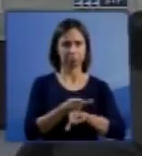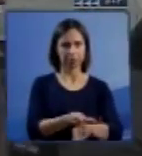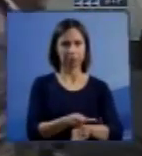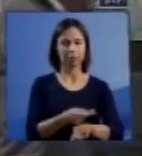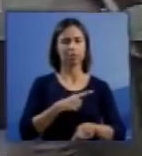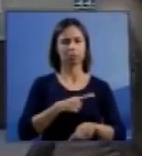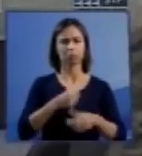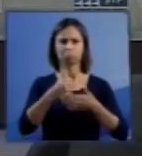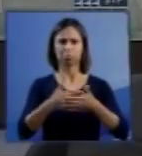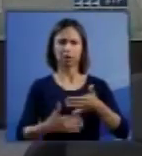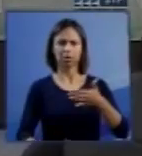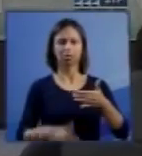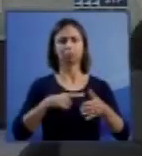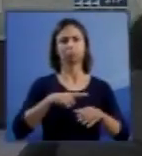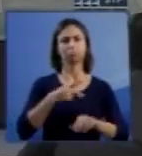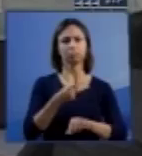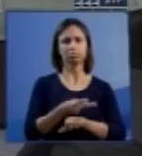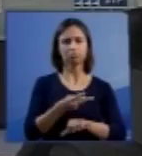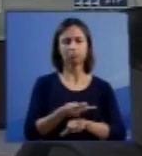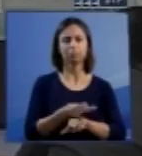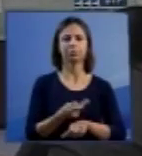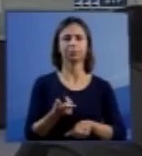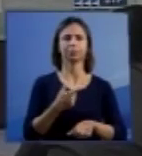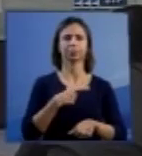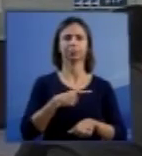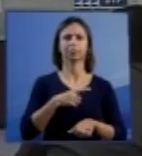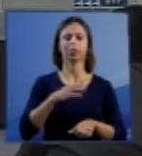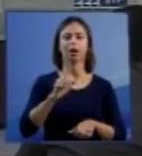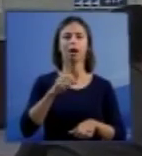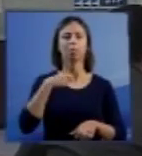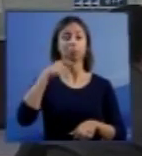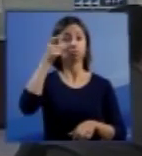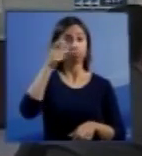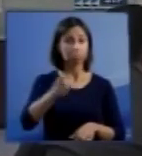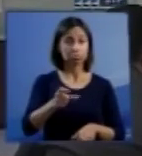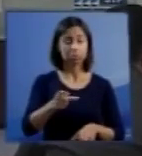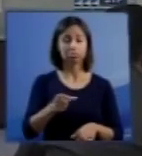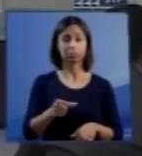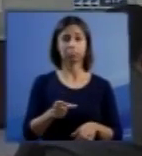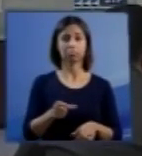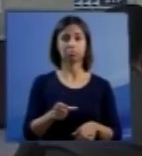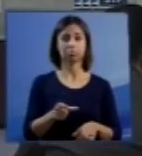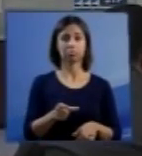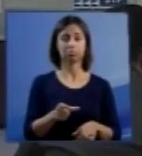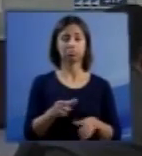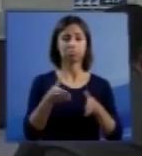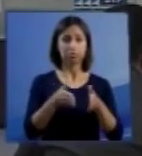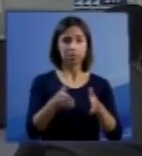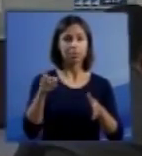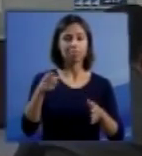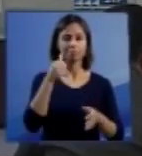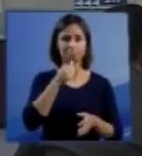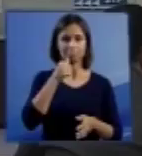mencionados esses prêmios. O campo de interesse da palestrante